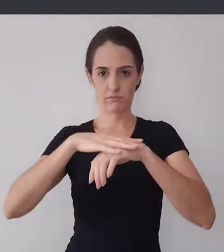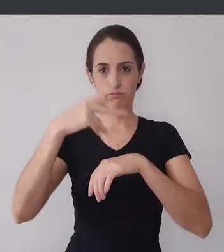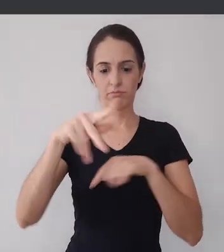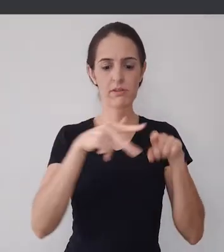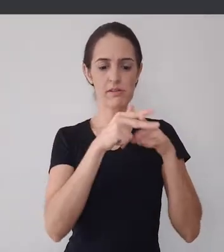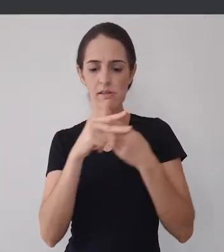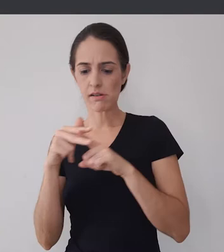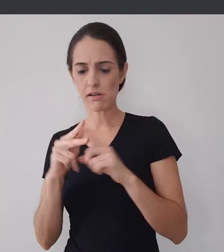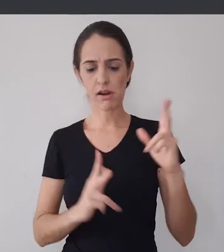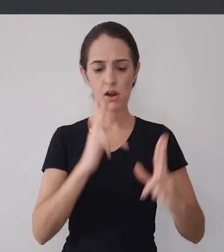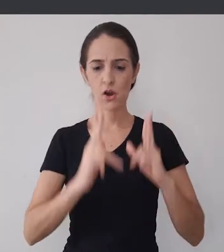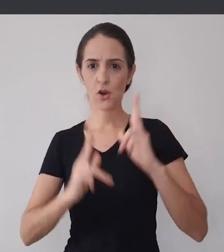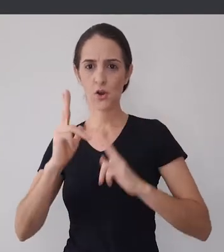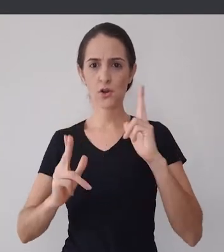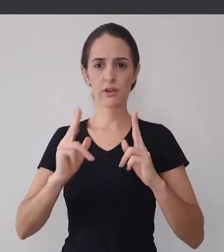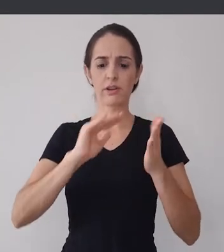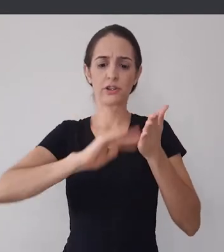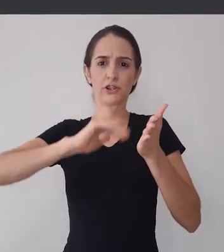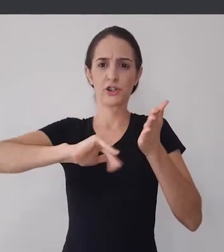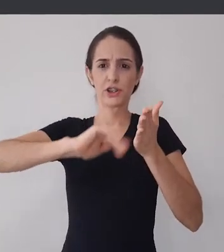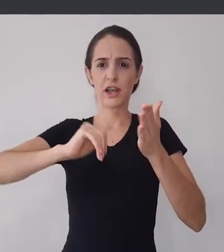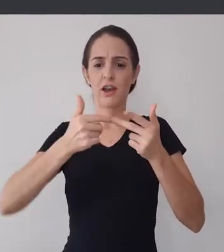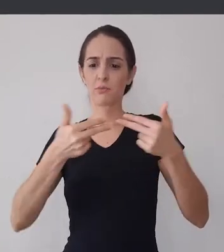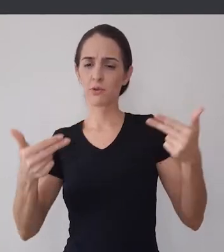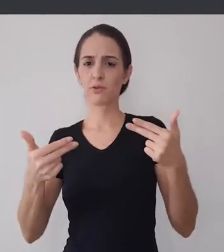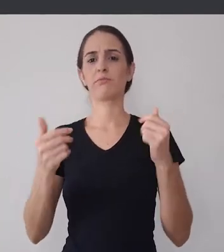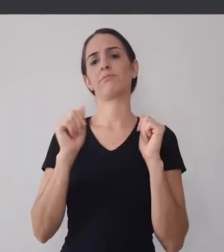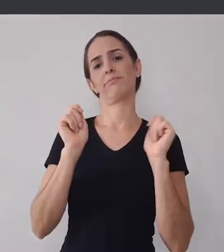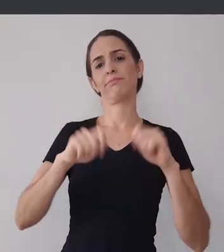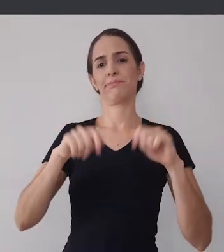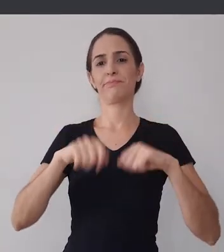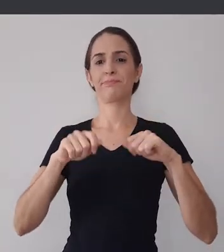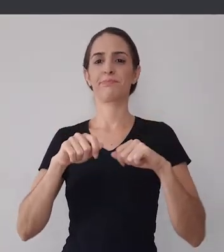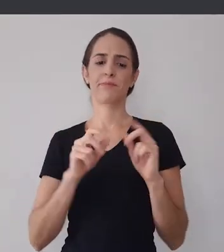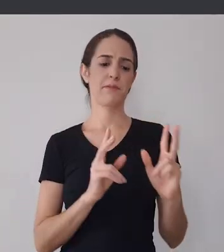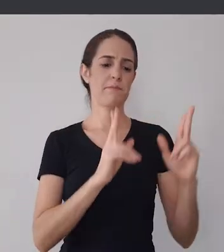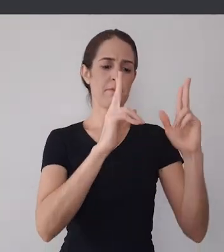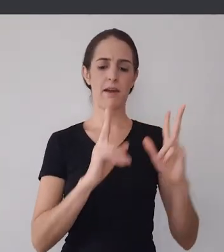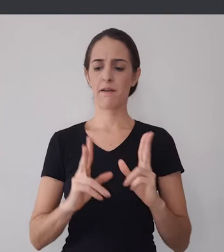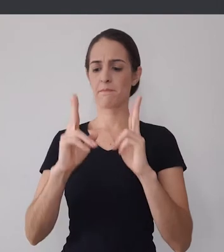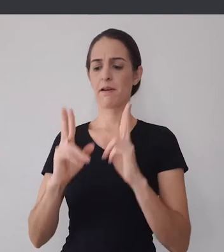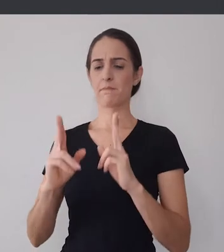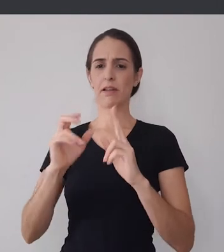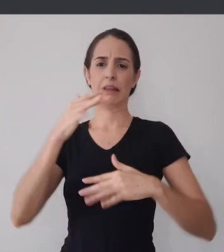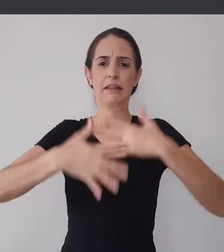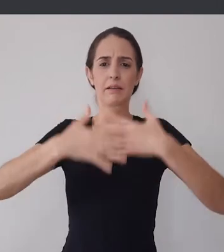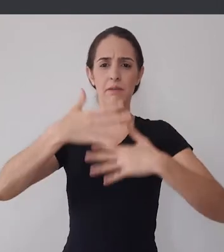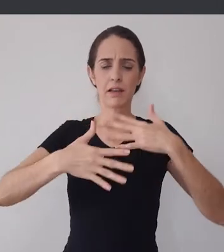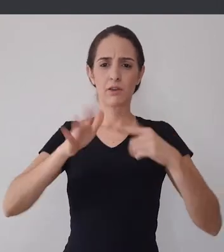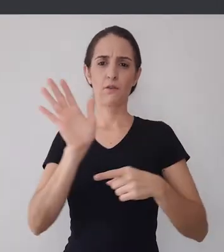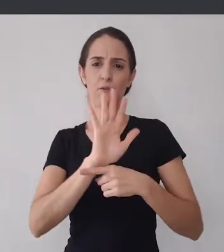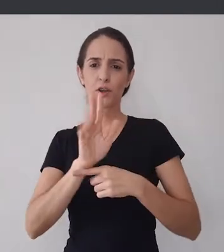vídeo é de maneira simples cortar alguns pedaços retirar algumas falas tá certo algumas partes que